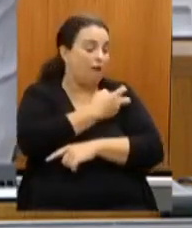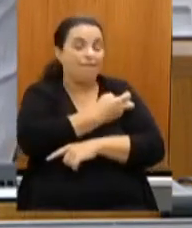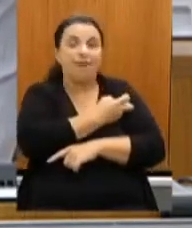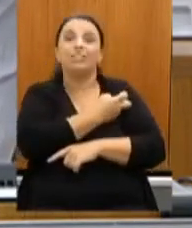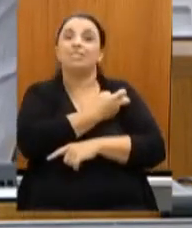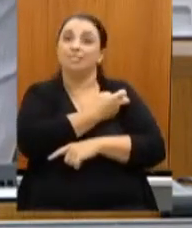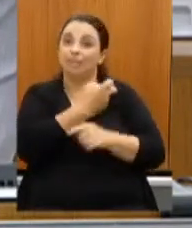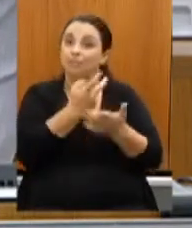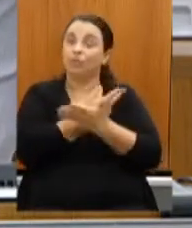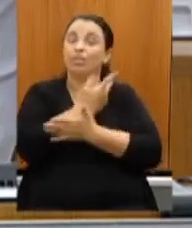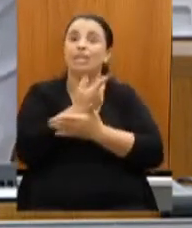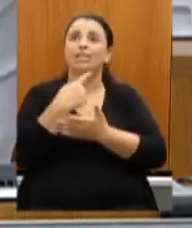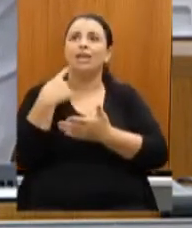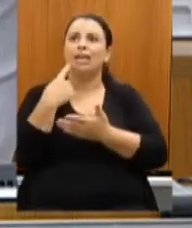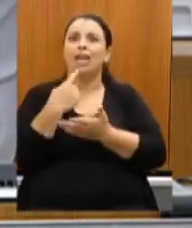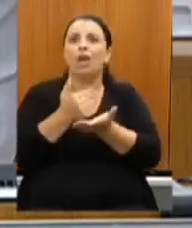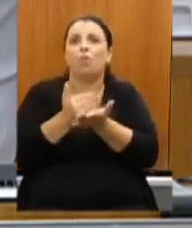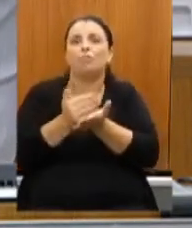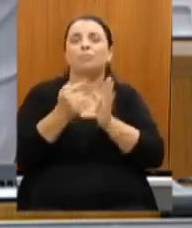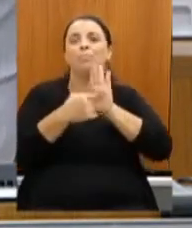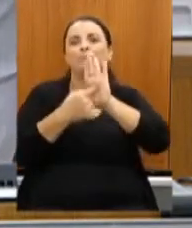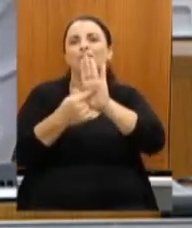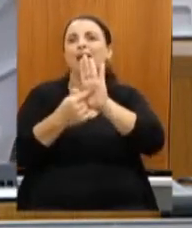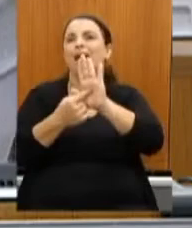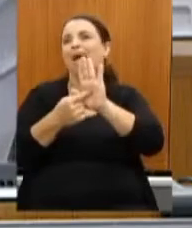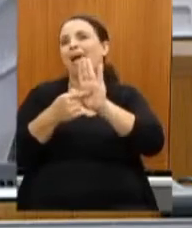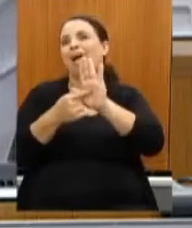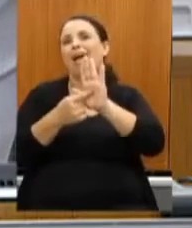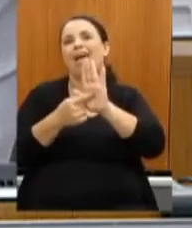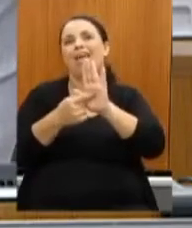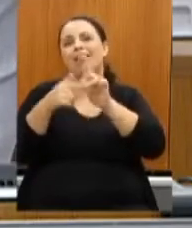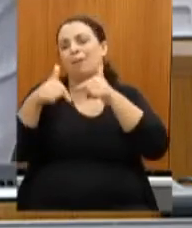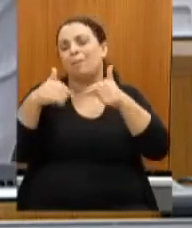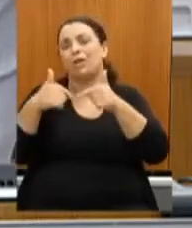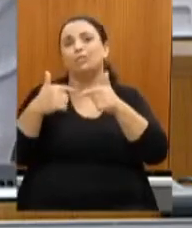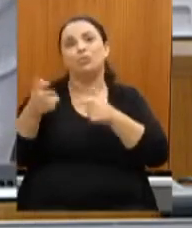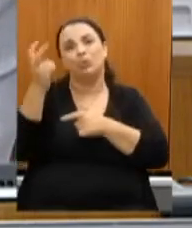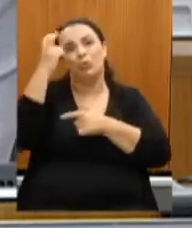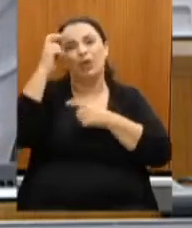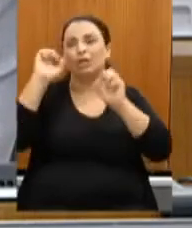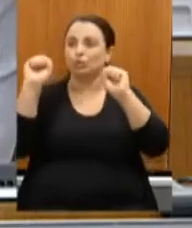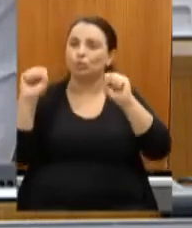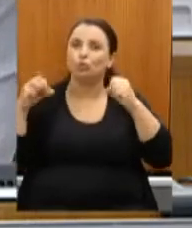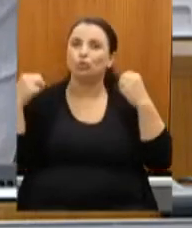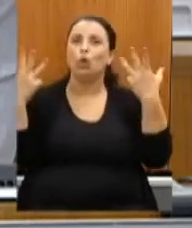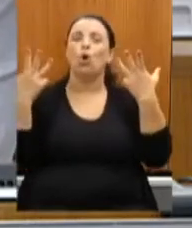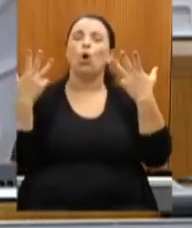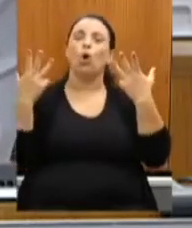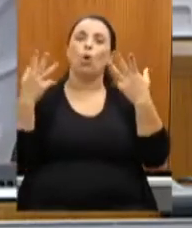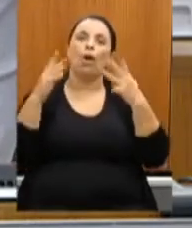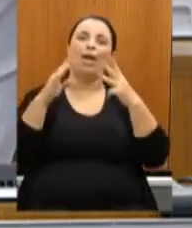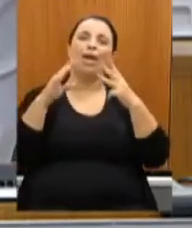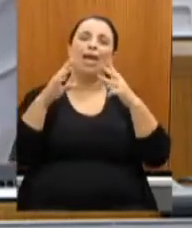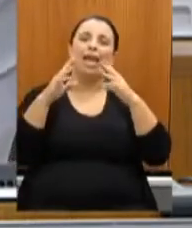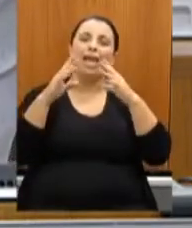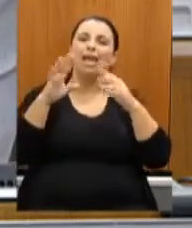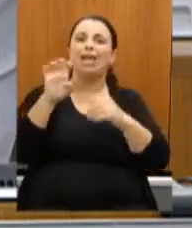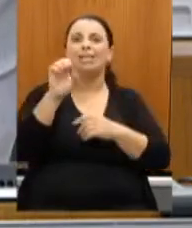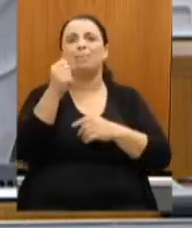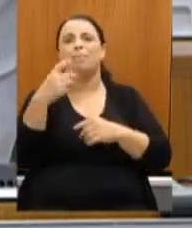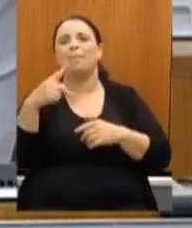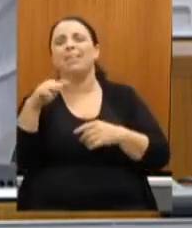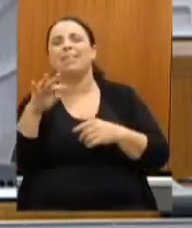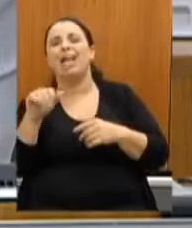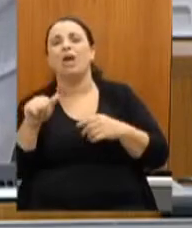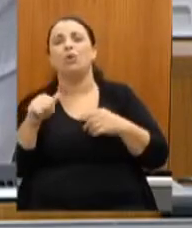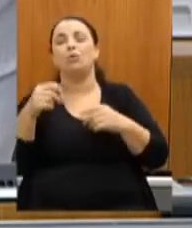são shows espetáculos editais para minas e também como eu repito para fora